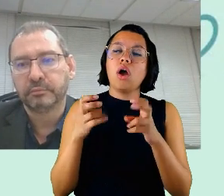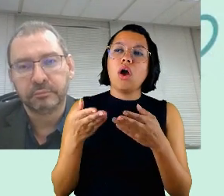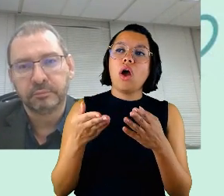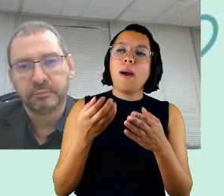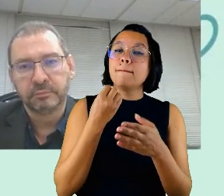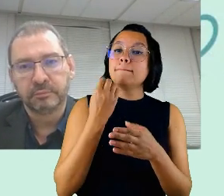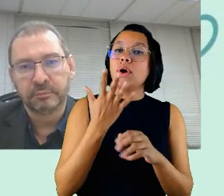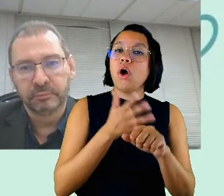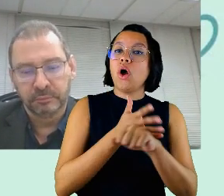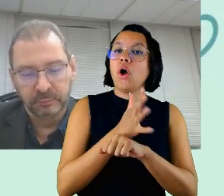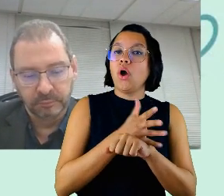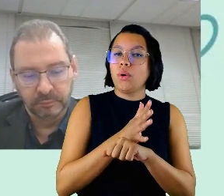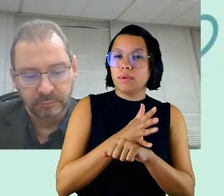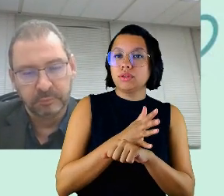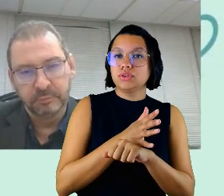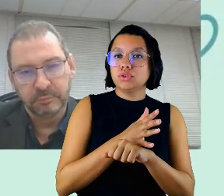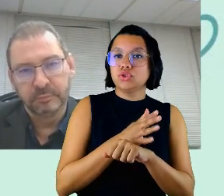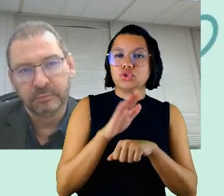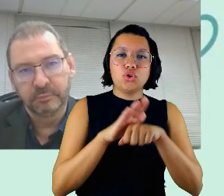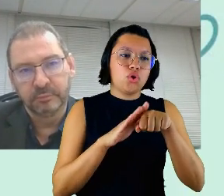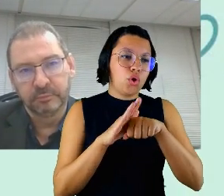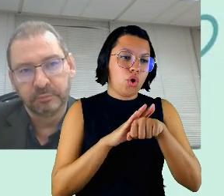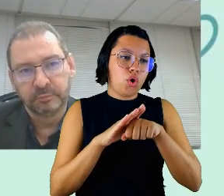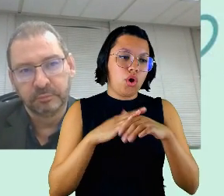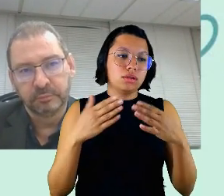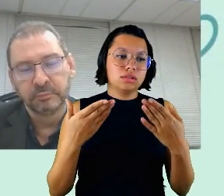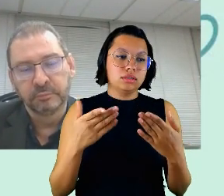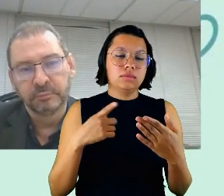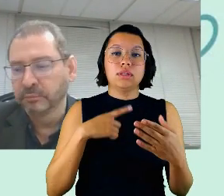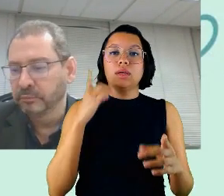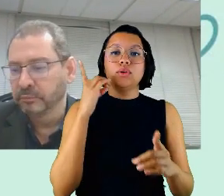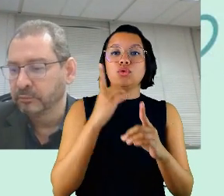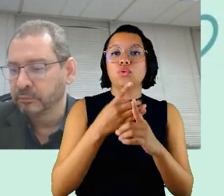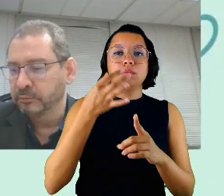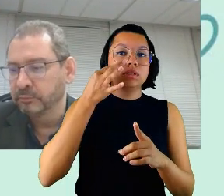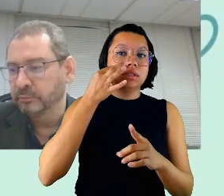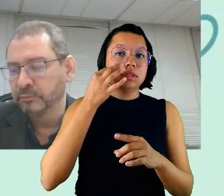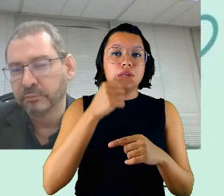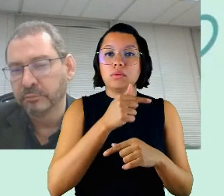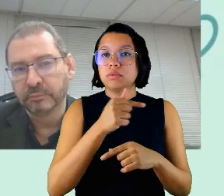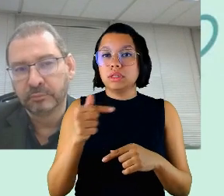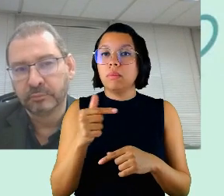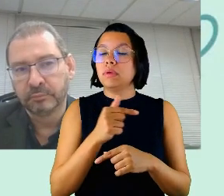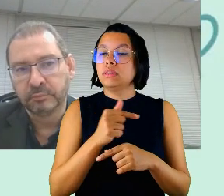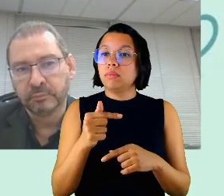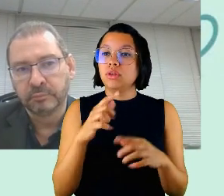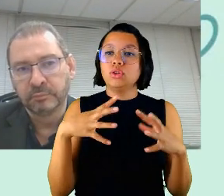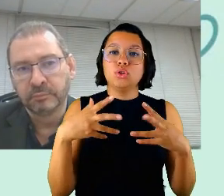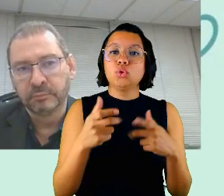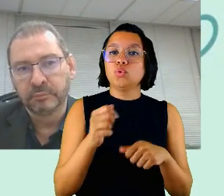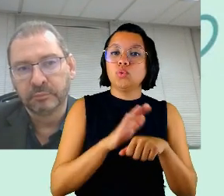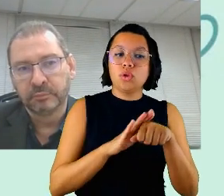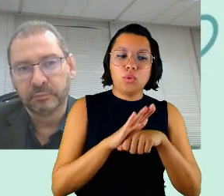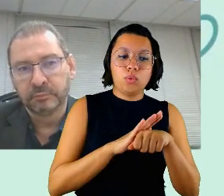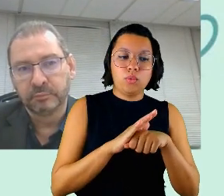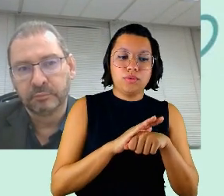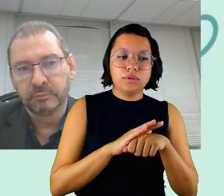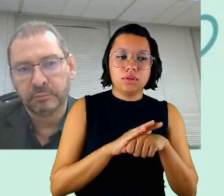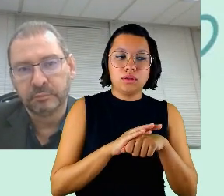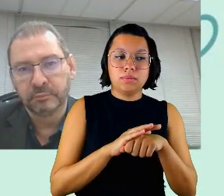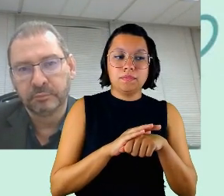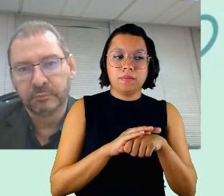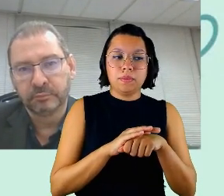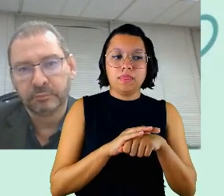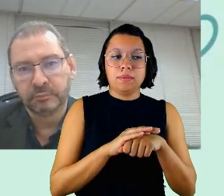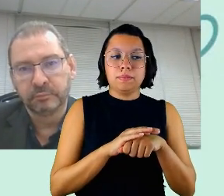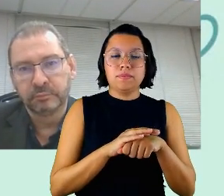de conversas então tem um encontro presencial semanal em que tudo ali é conversado em que a sobrecarga de